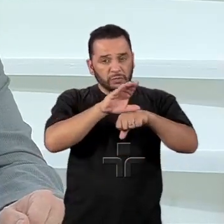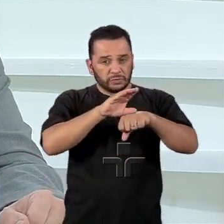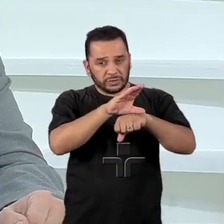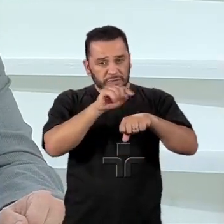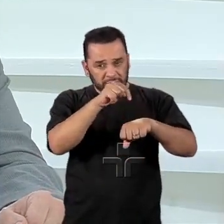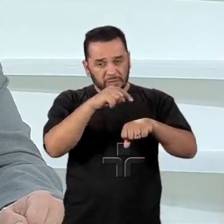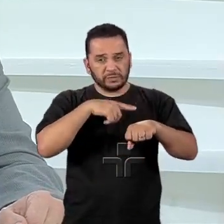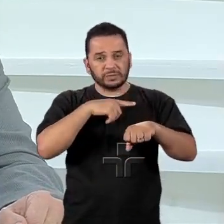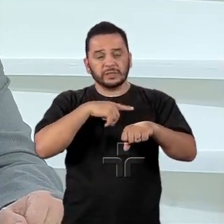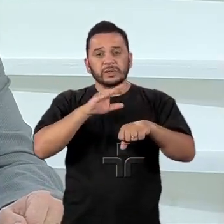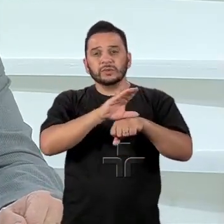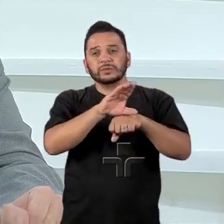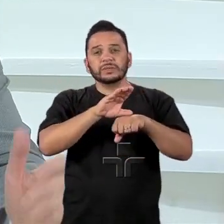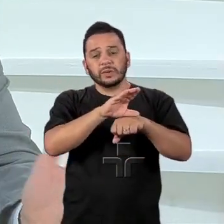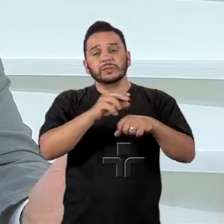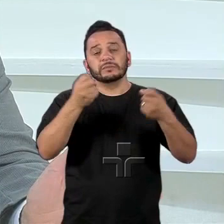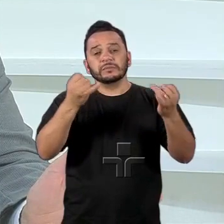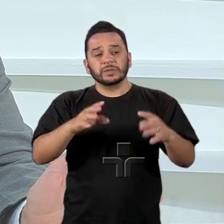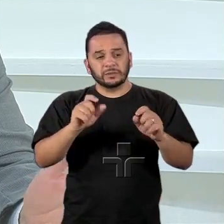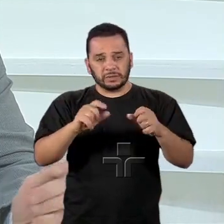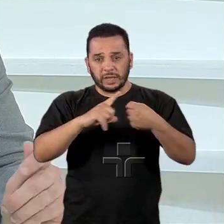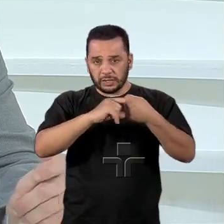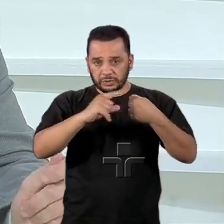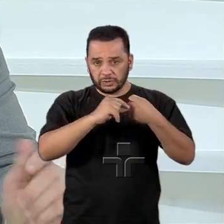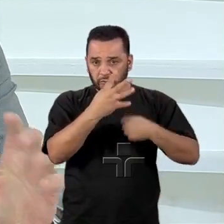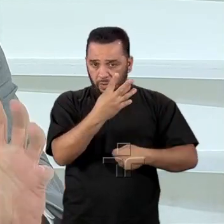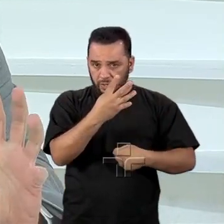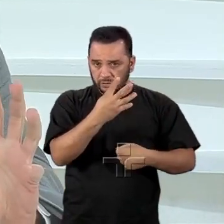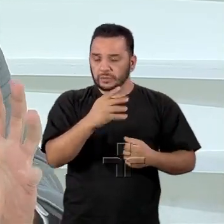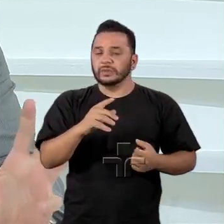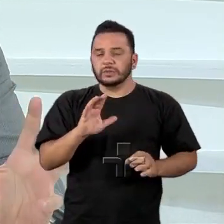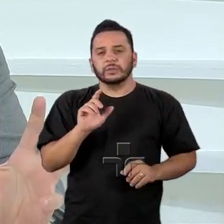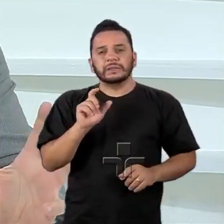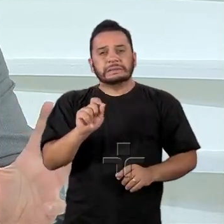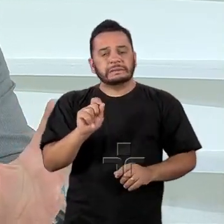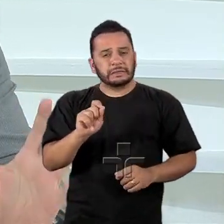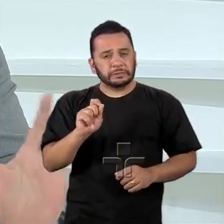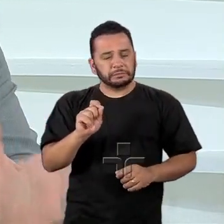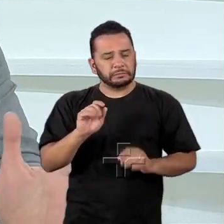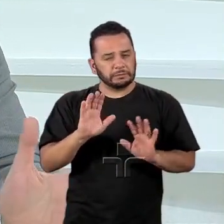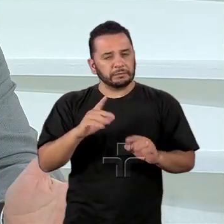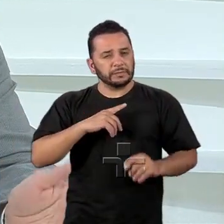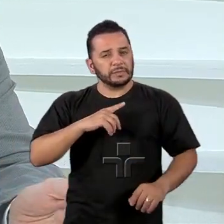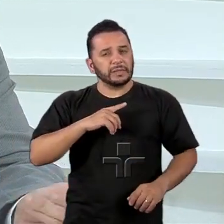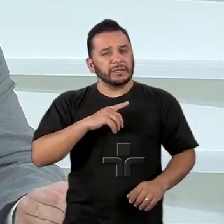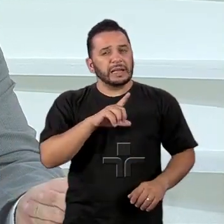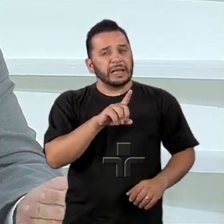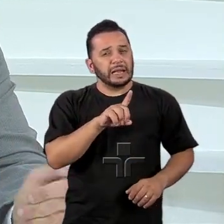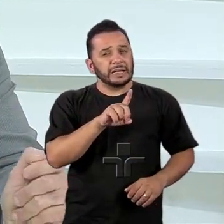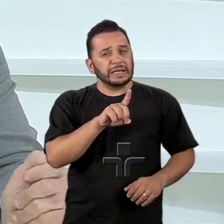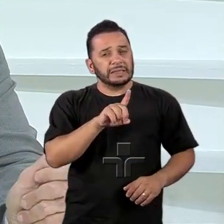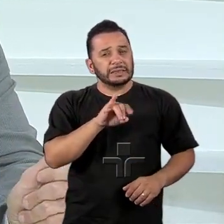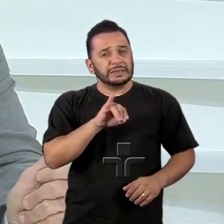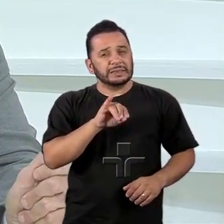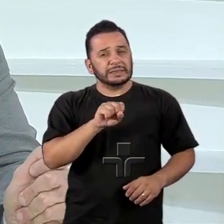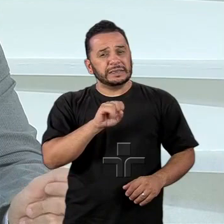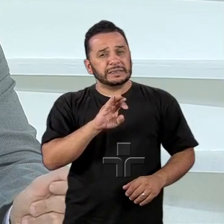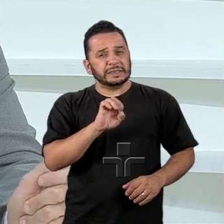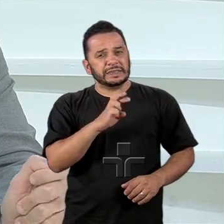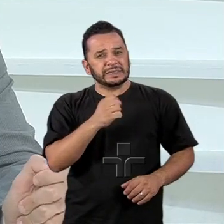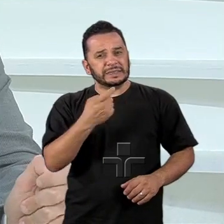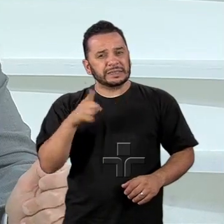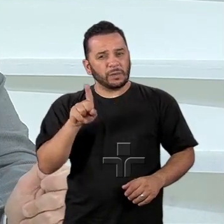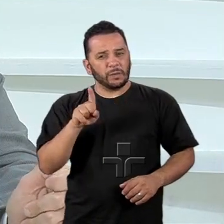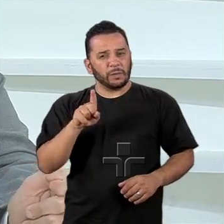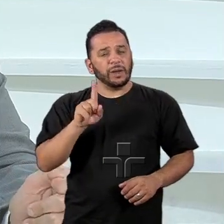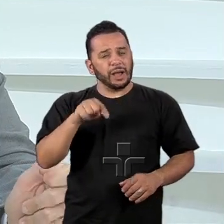de Estado permanentes da nação brasileira. A discricionalidade é limitada, portanto. Outra